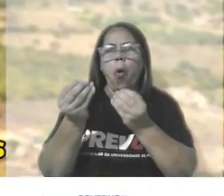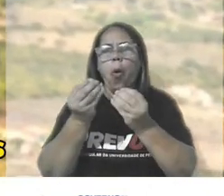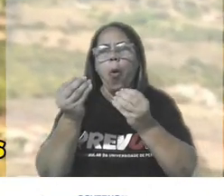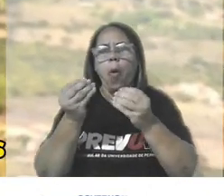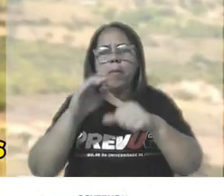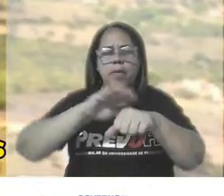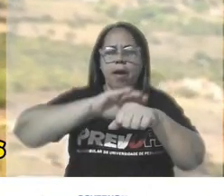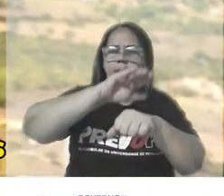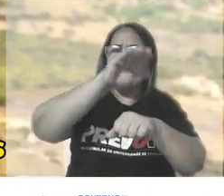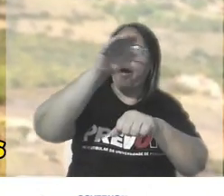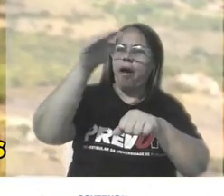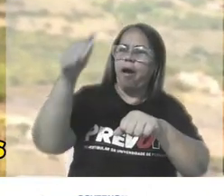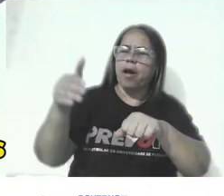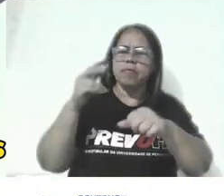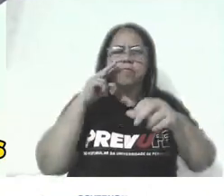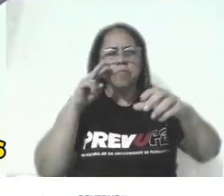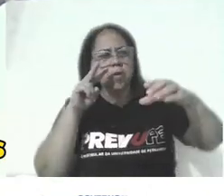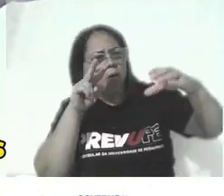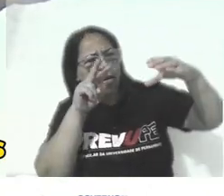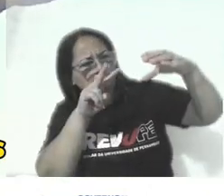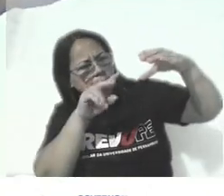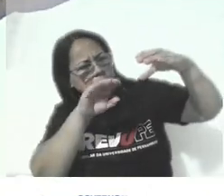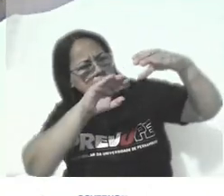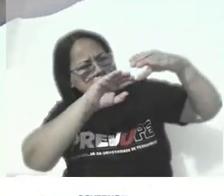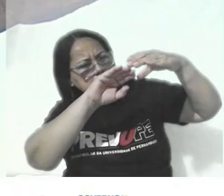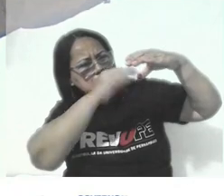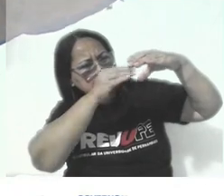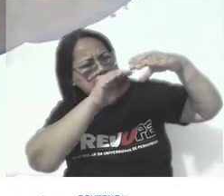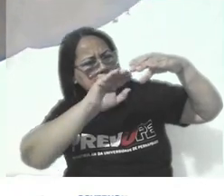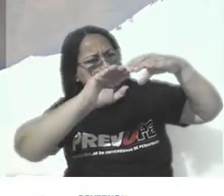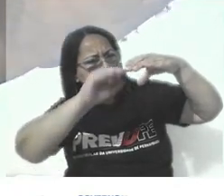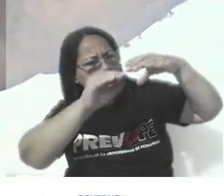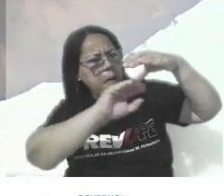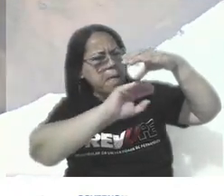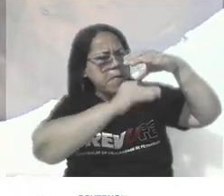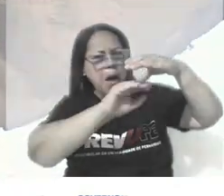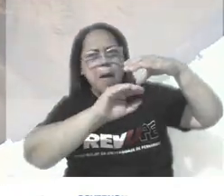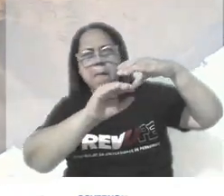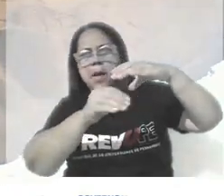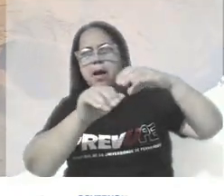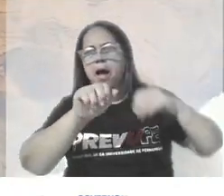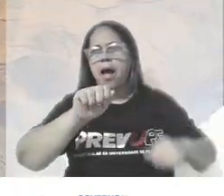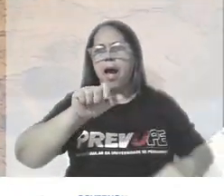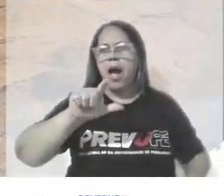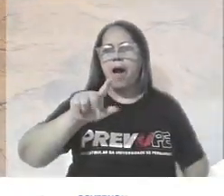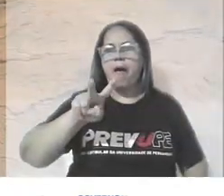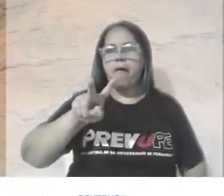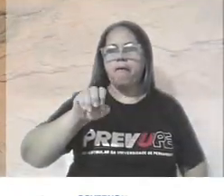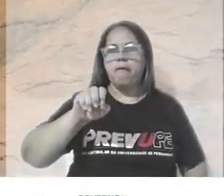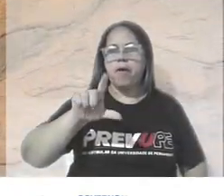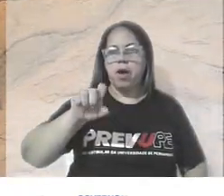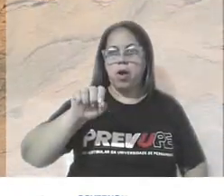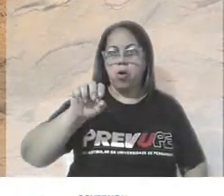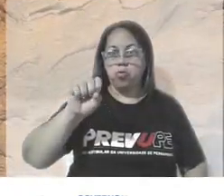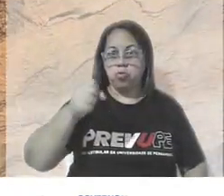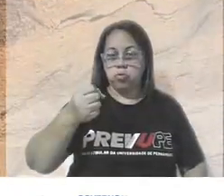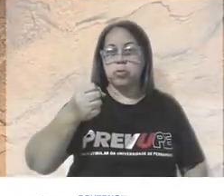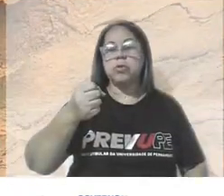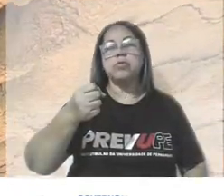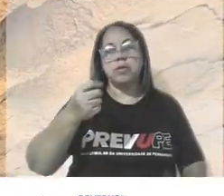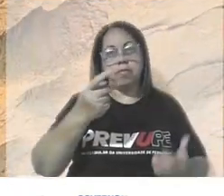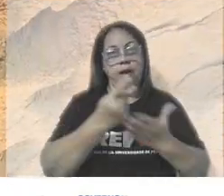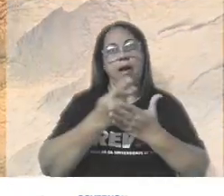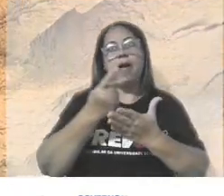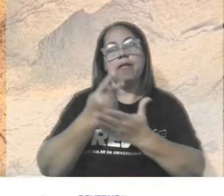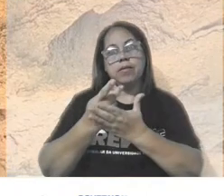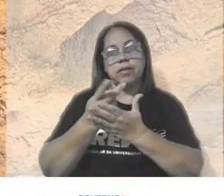arco, a gente percebe a formação de umas cavidades, que a gente pode chamar de alvéolos. Essas cavidades, elas são resultados do intemperismo